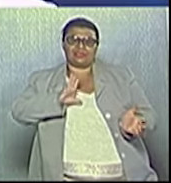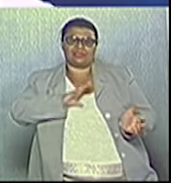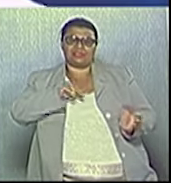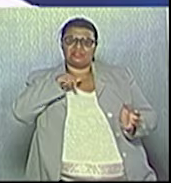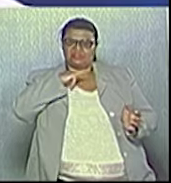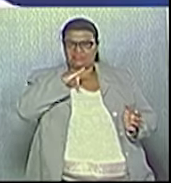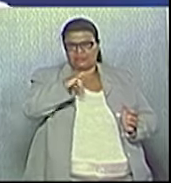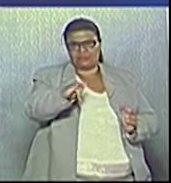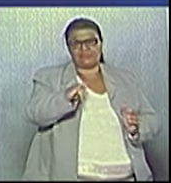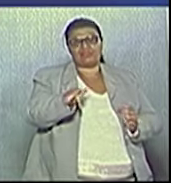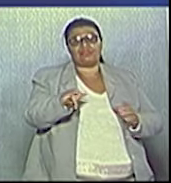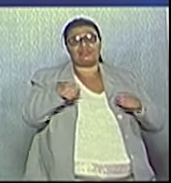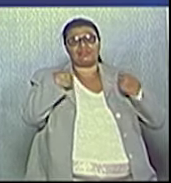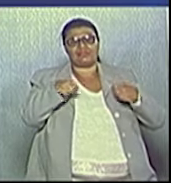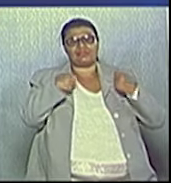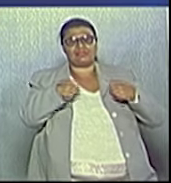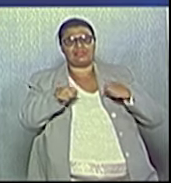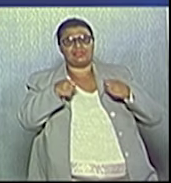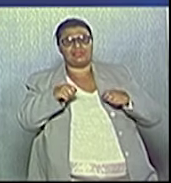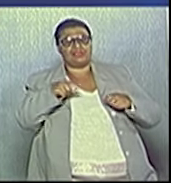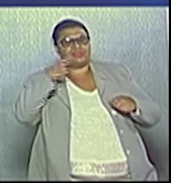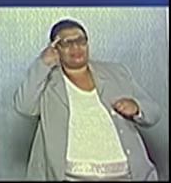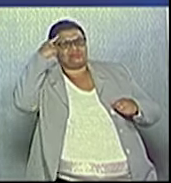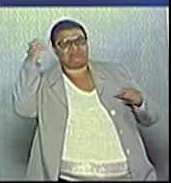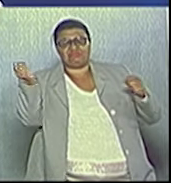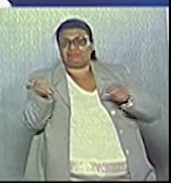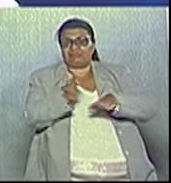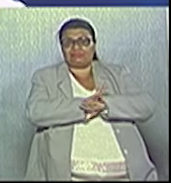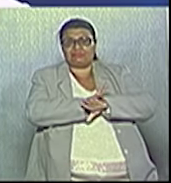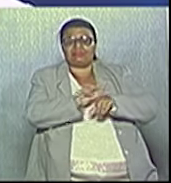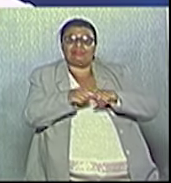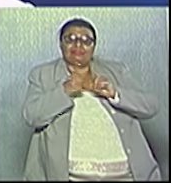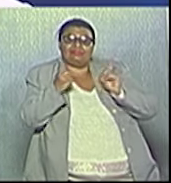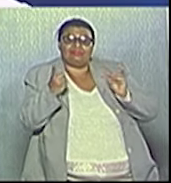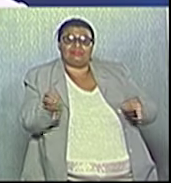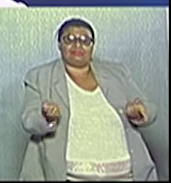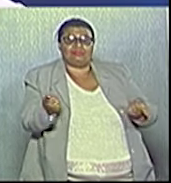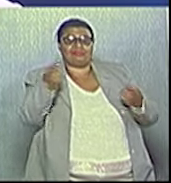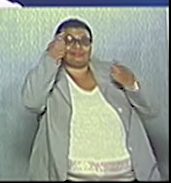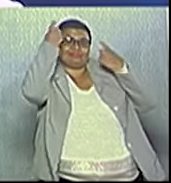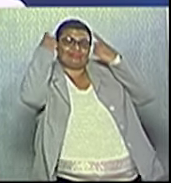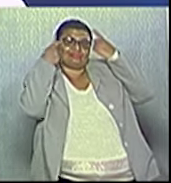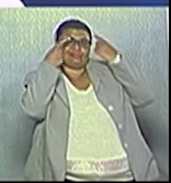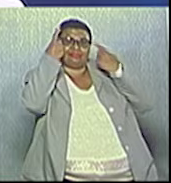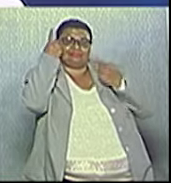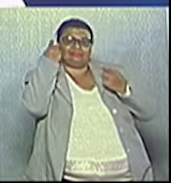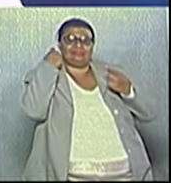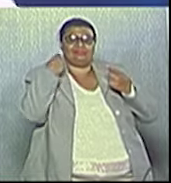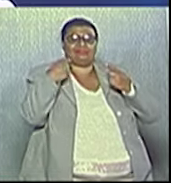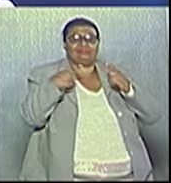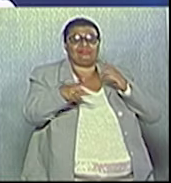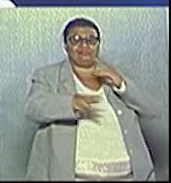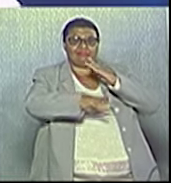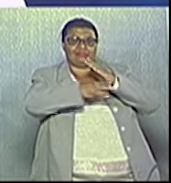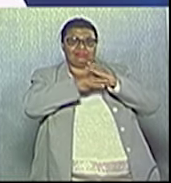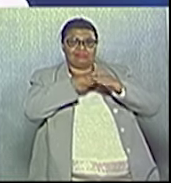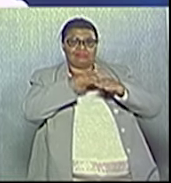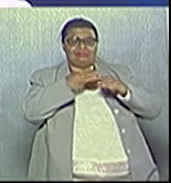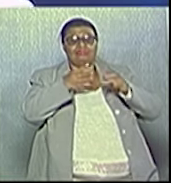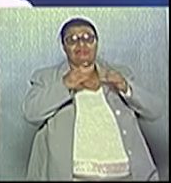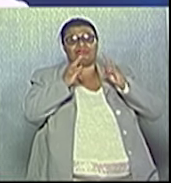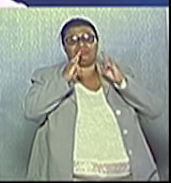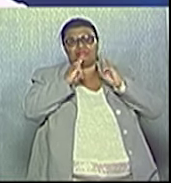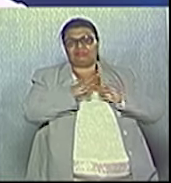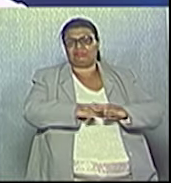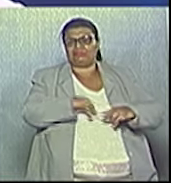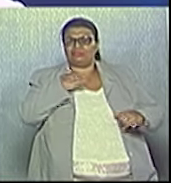cita, elas precisam serem terminadas. Mas também eu fico preocupada em relação à Terceira Ponte, que foi falada